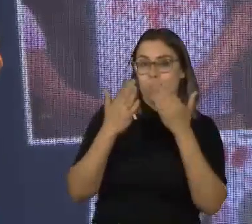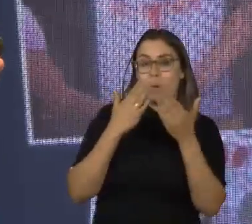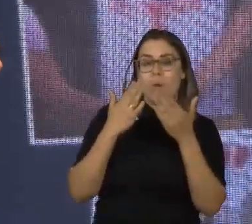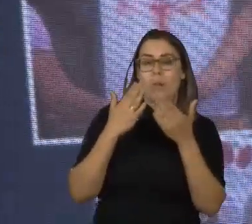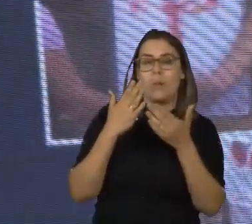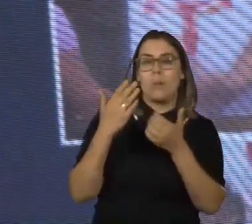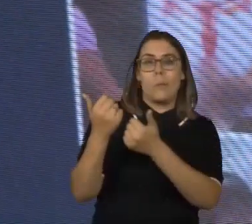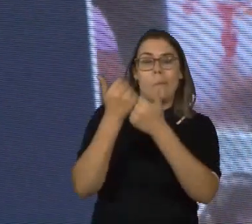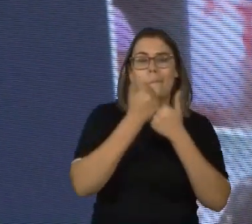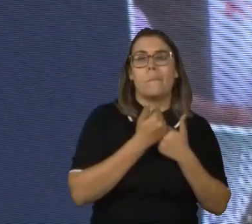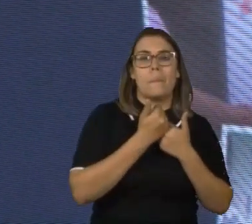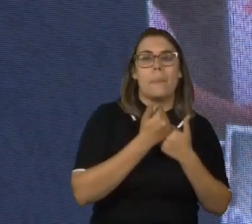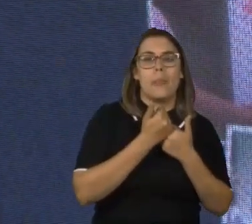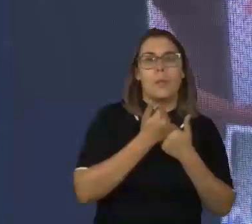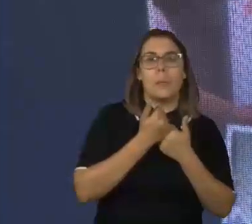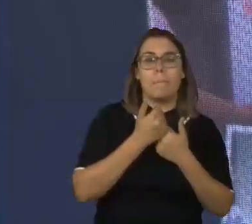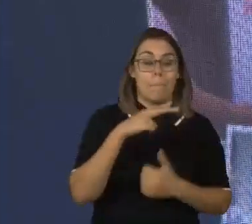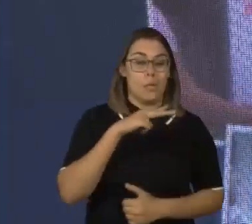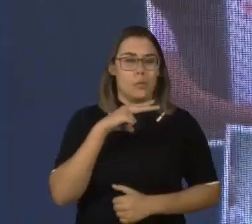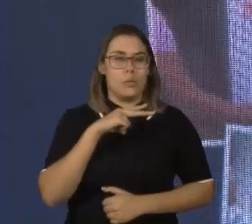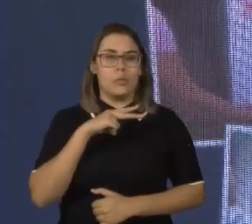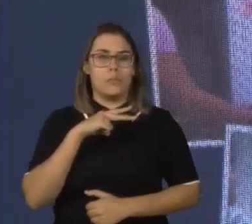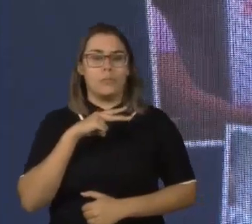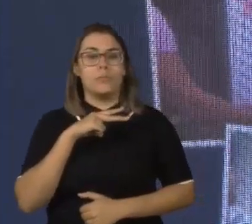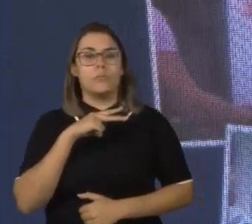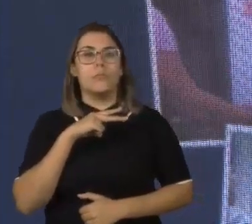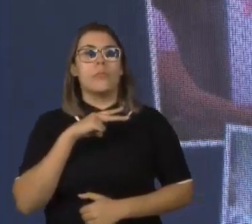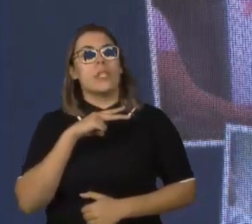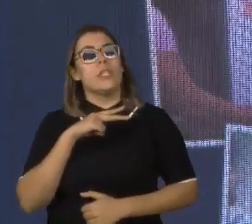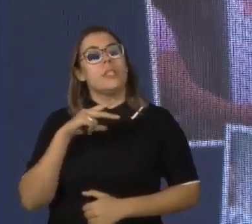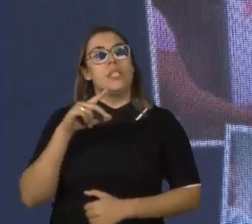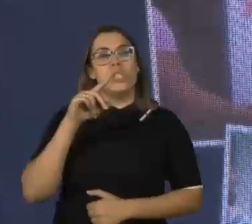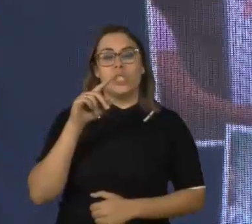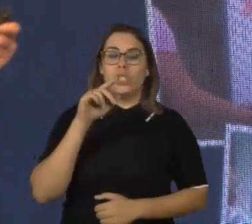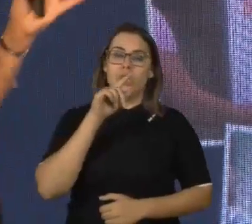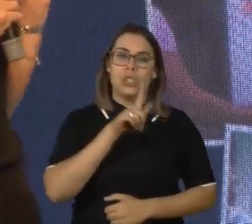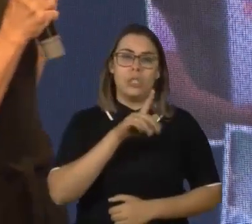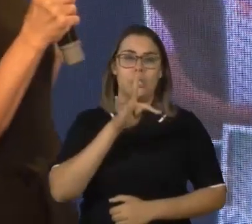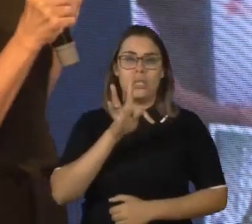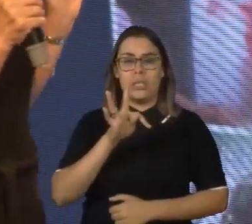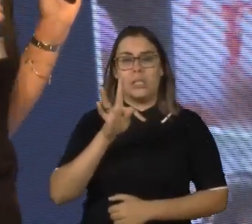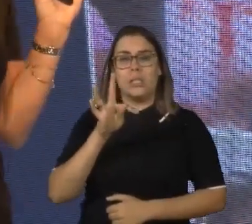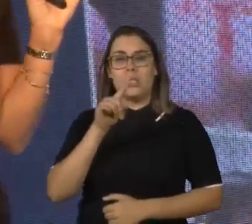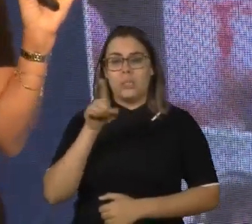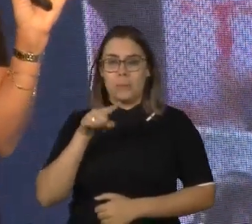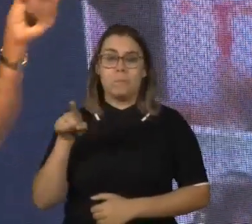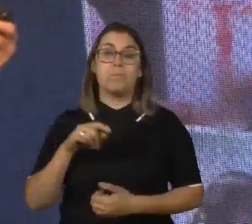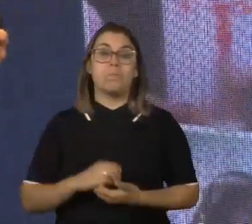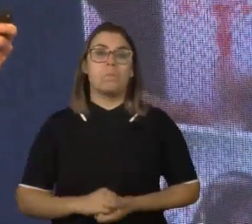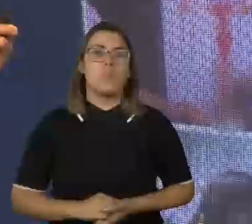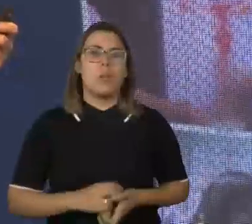técnico de uma empresa privada alemã, GTZ. E o que elas queriam saber? O que eles trabalhavam na prevenção?